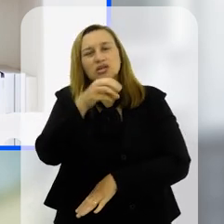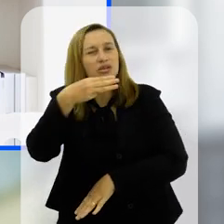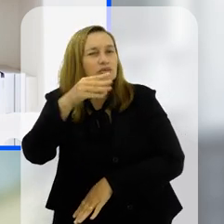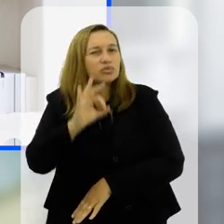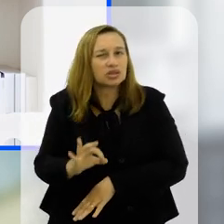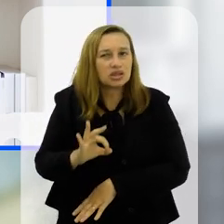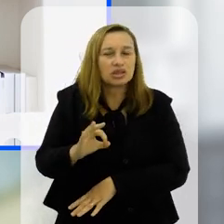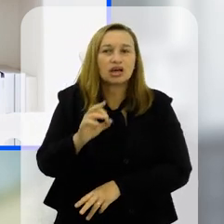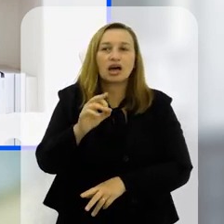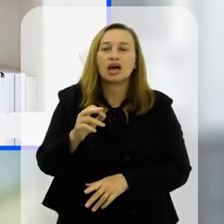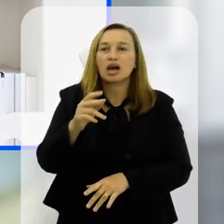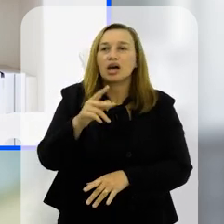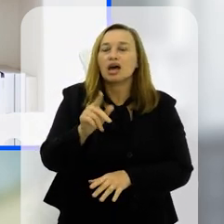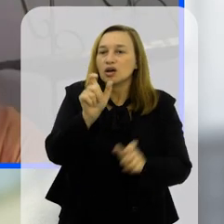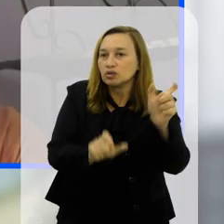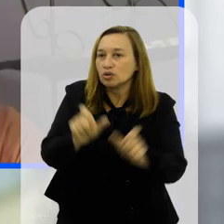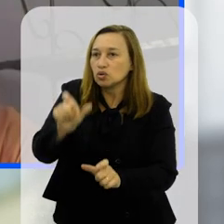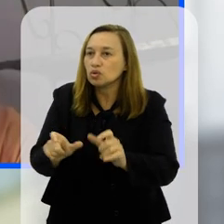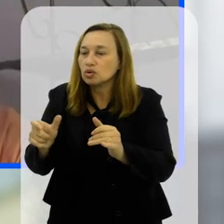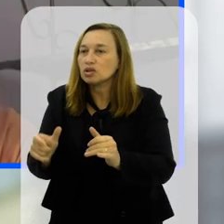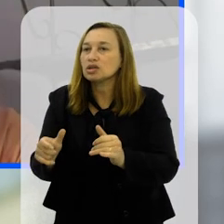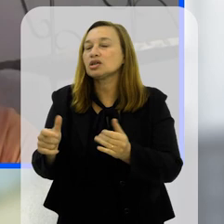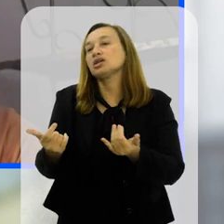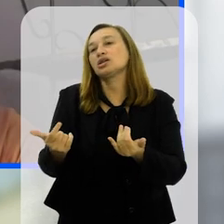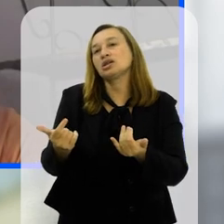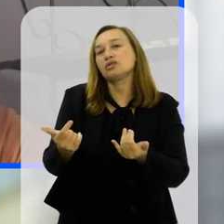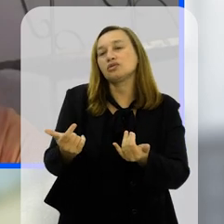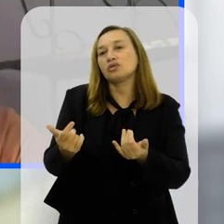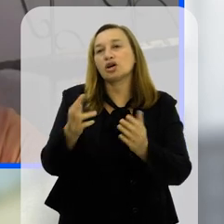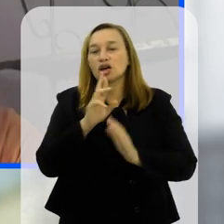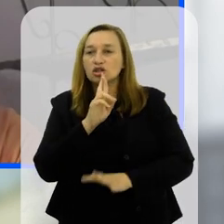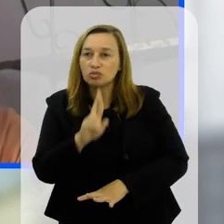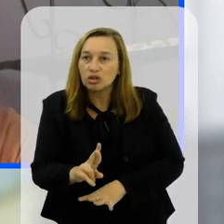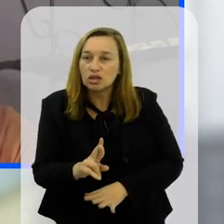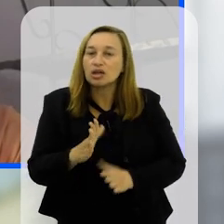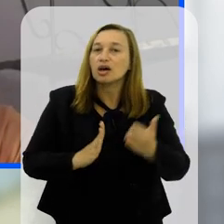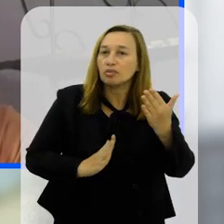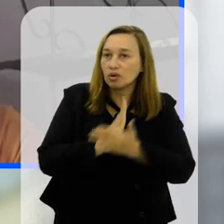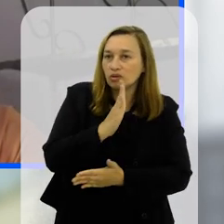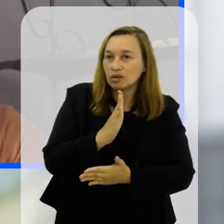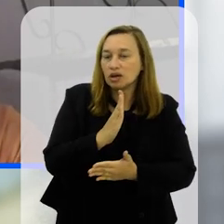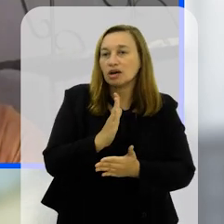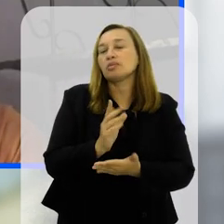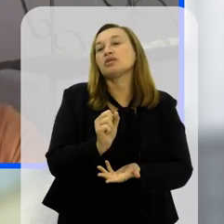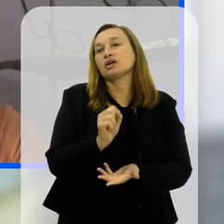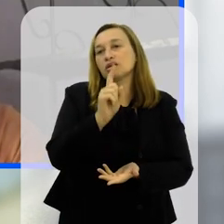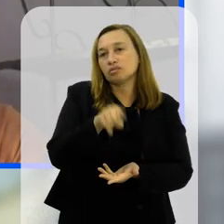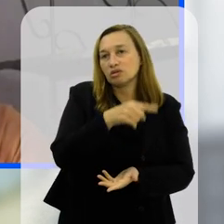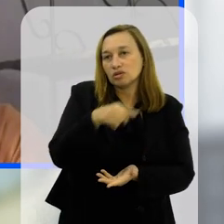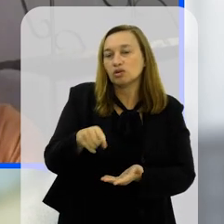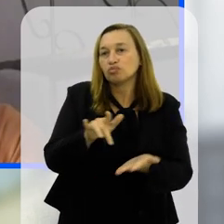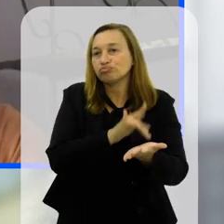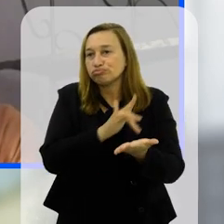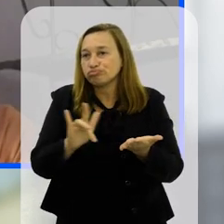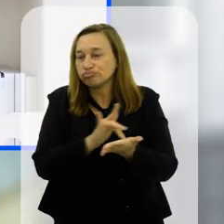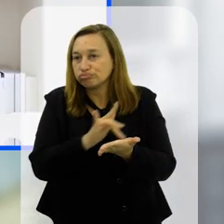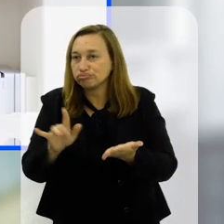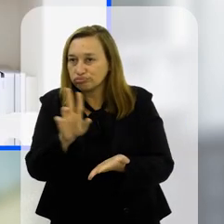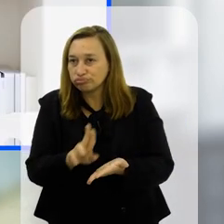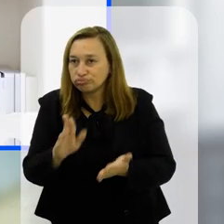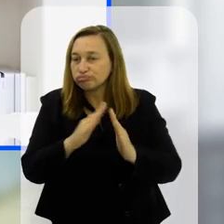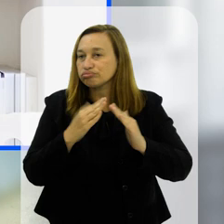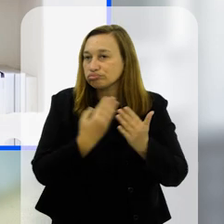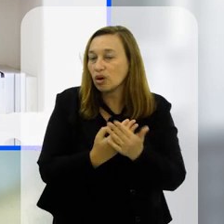% das pessoas que foram ouvidas aí pela secretaria eram favoráveis à proibição do uso de celular nas escolas, né